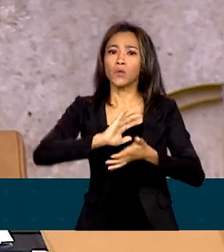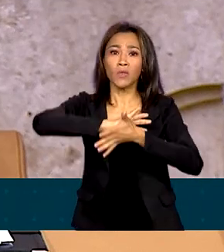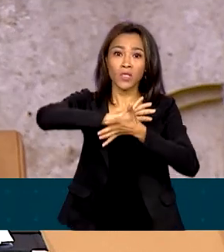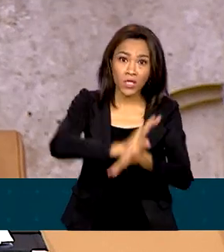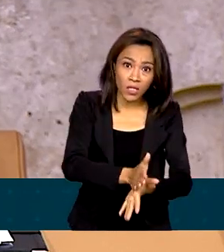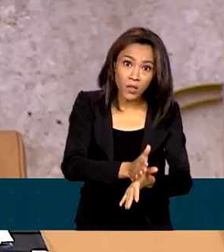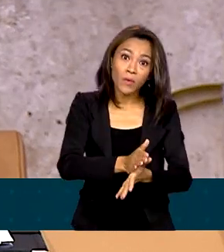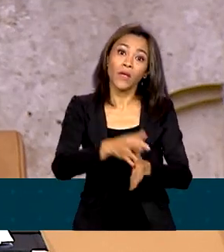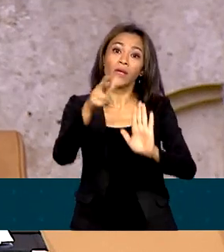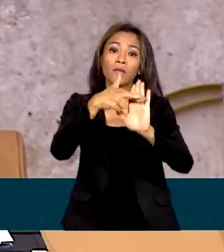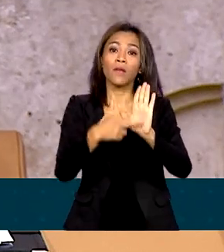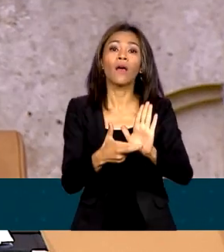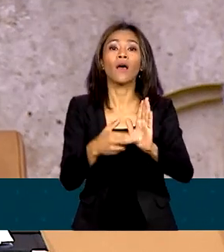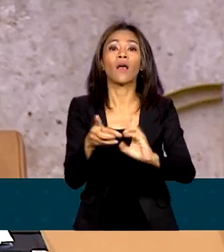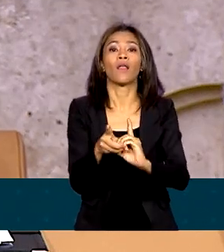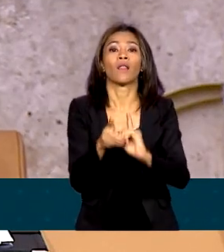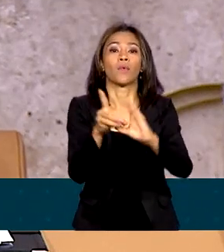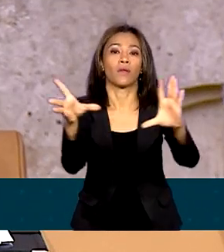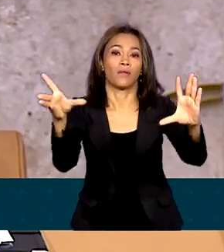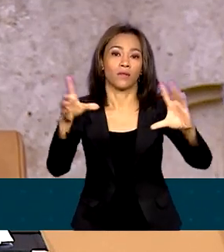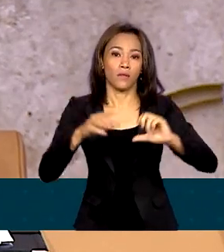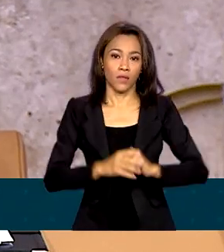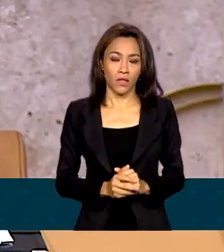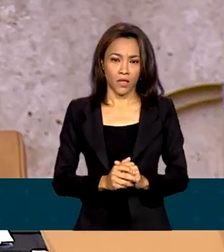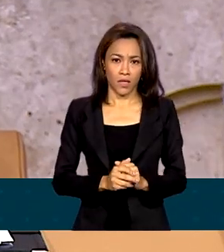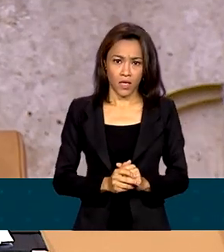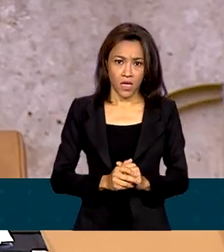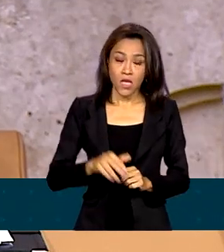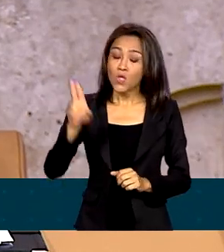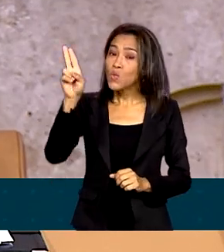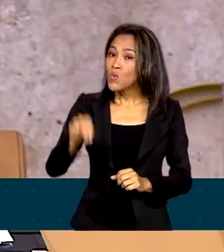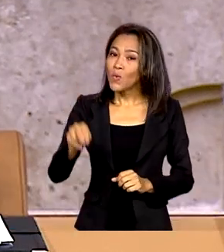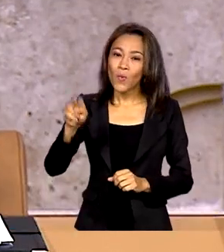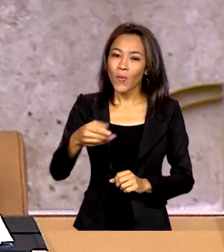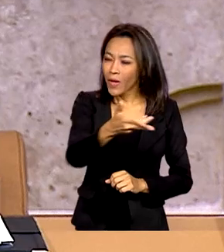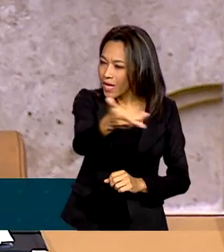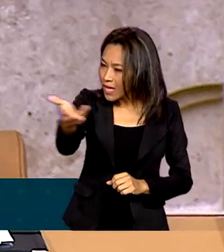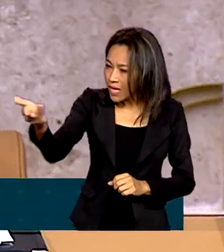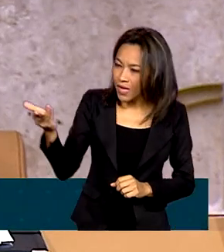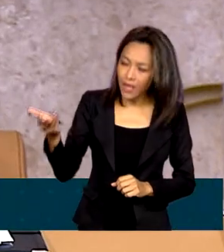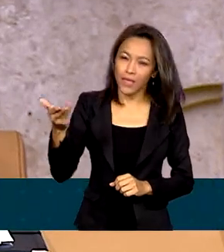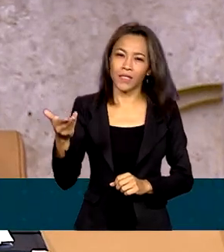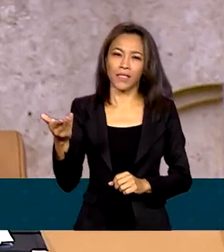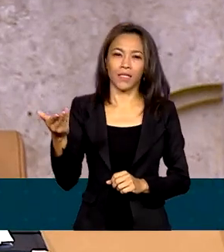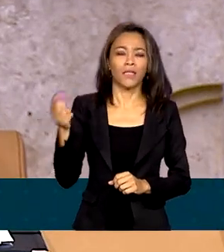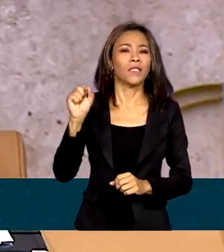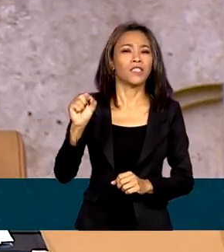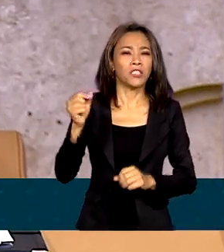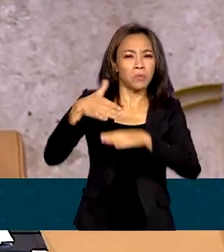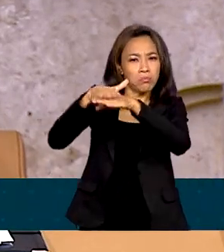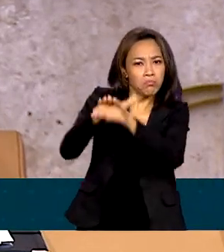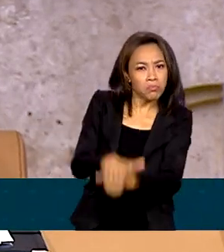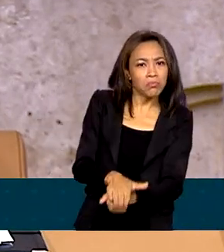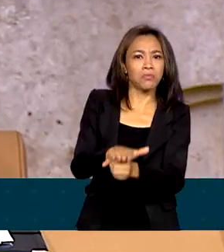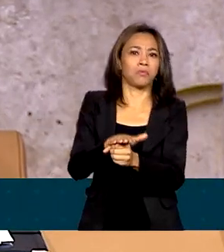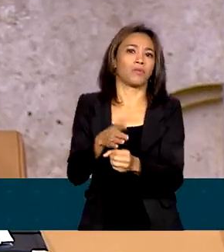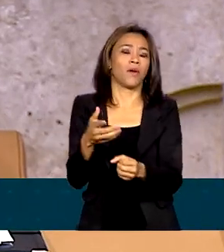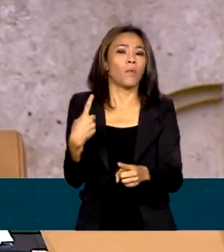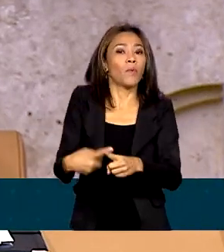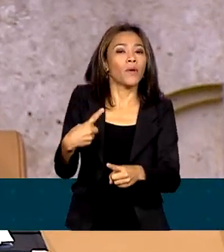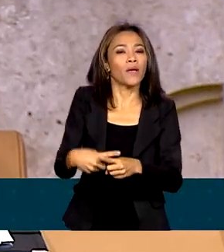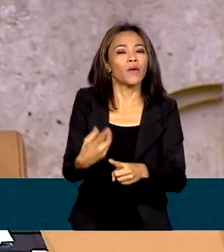Não foram e jamais serão capazes de subvertê-lo. Porque o sentimento de